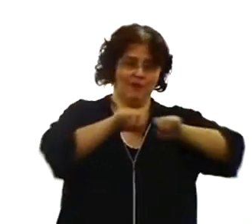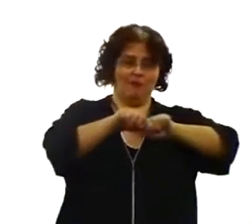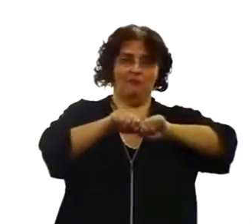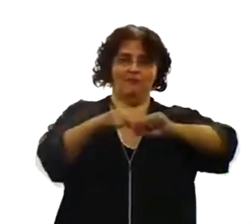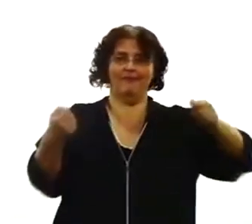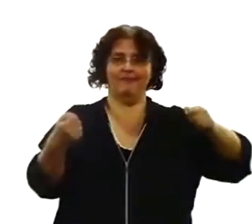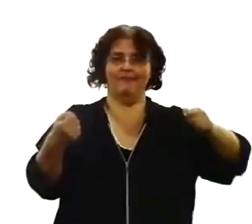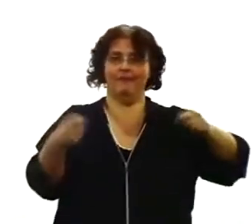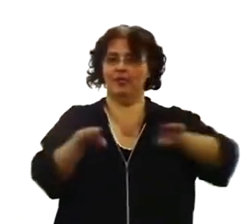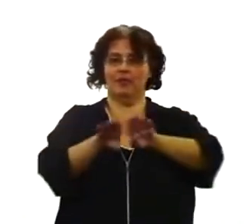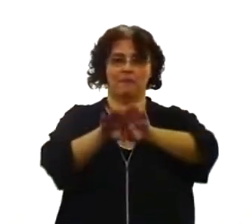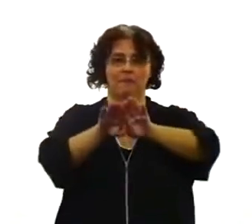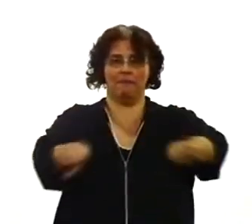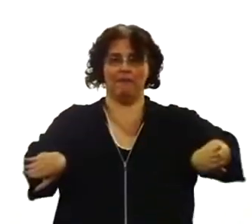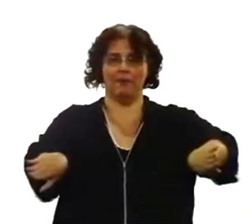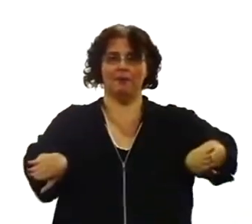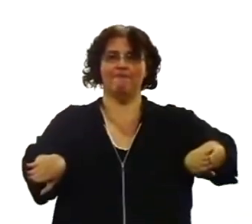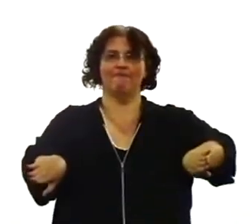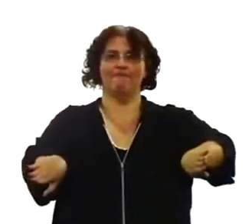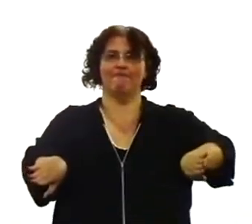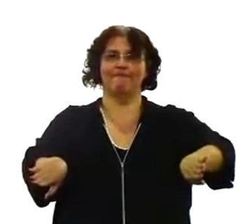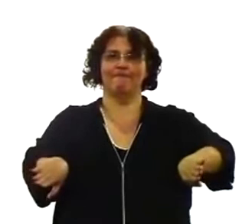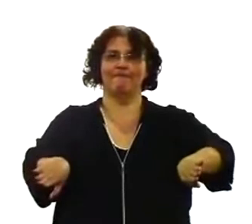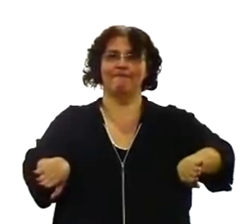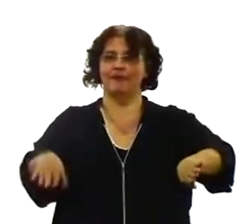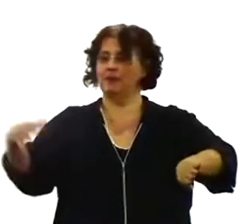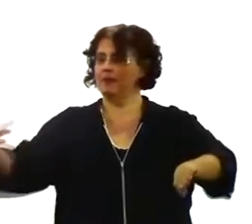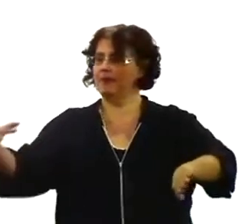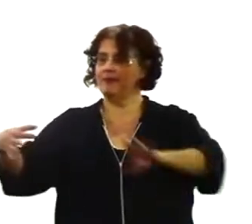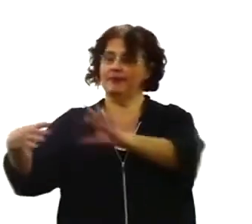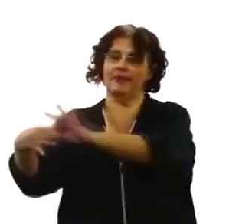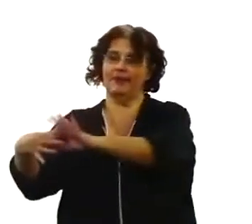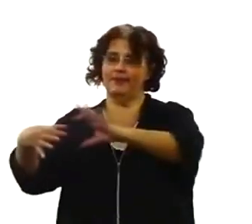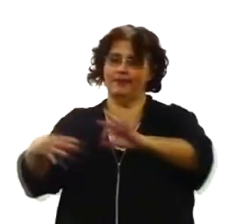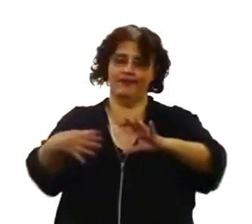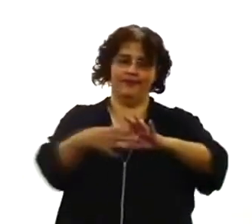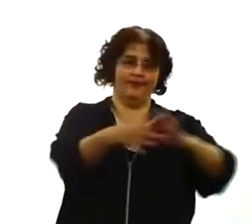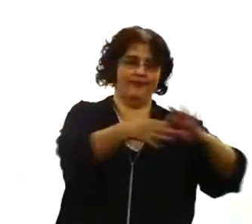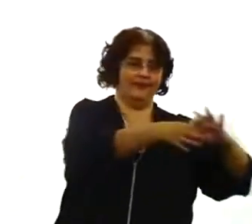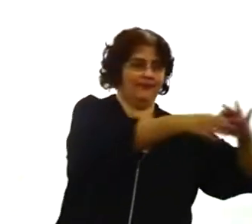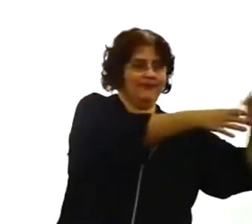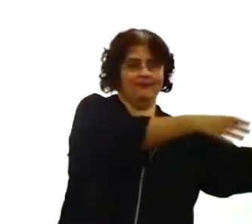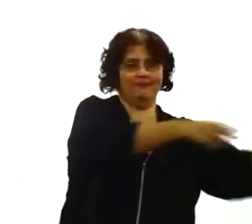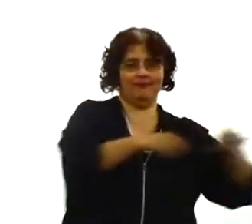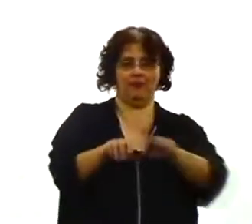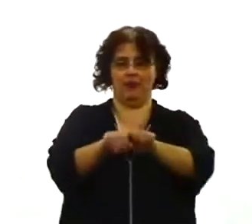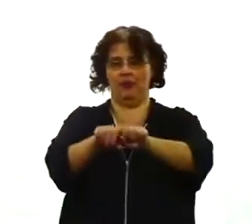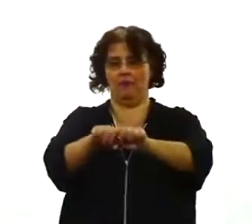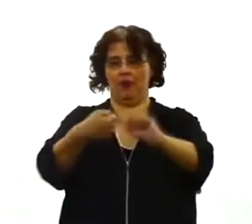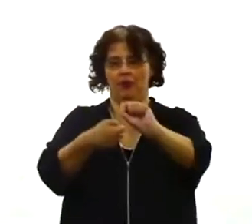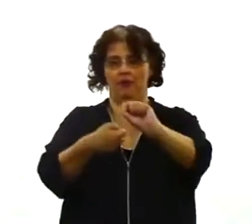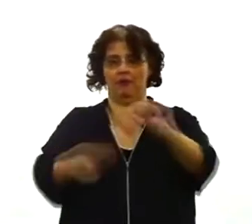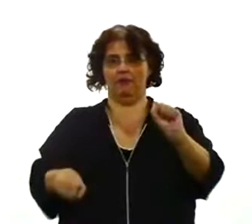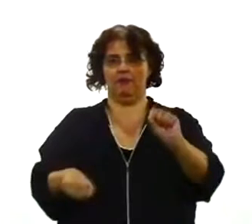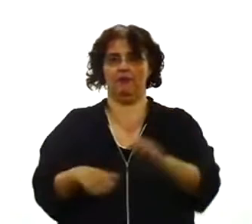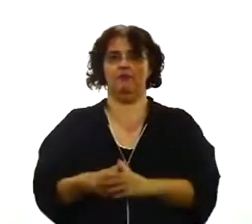com um elo. Todos os elos. Um engatado ao outro. De repente um se rompeu. E então essa cadeia